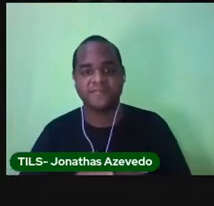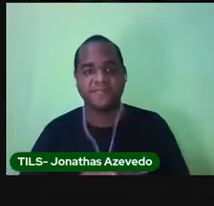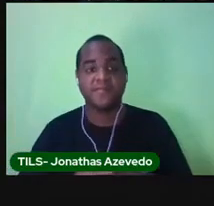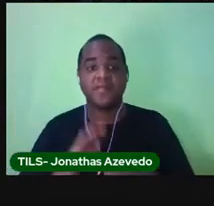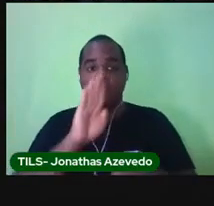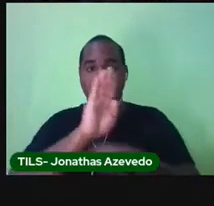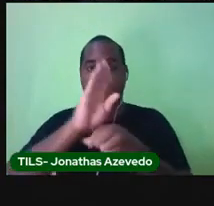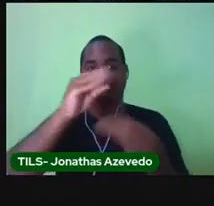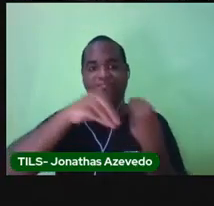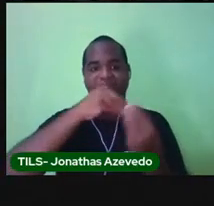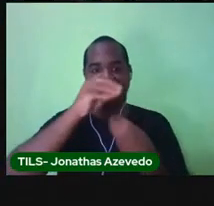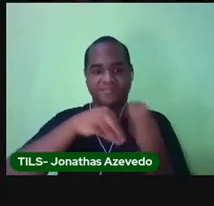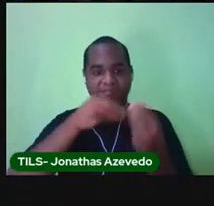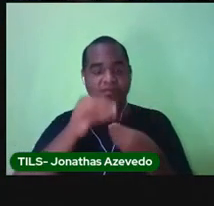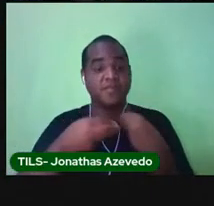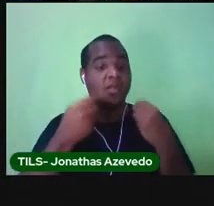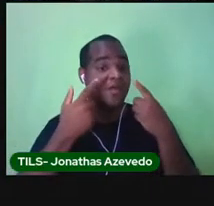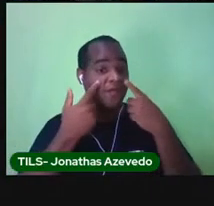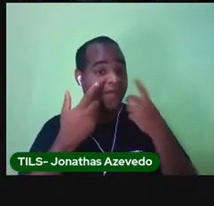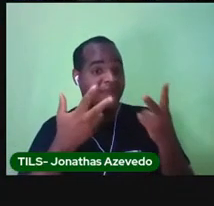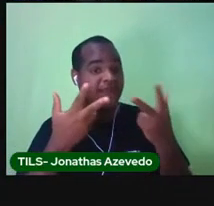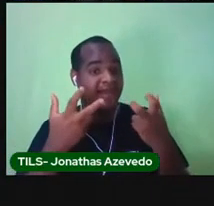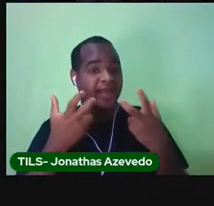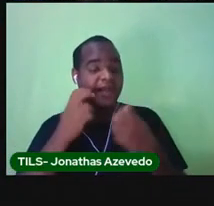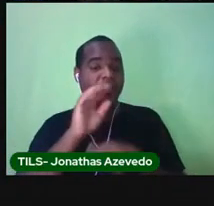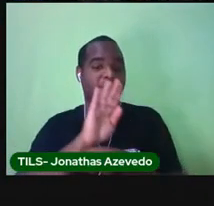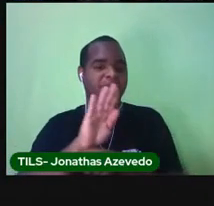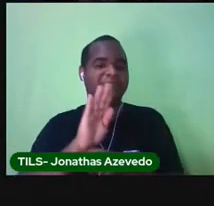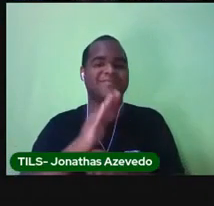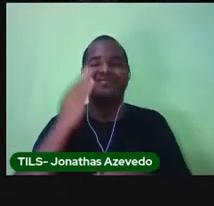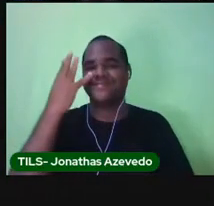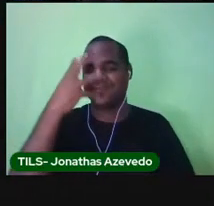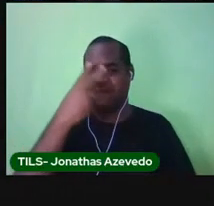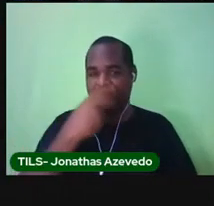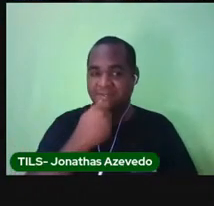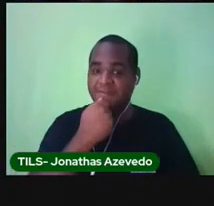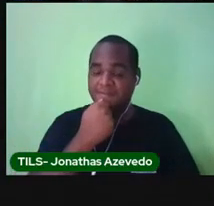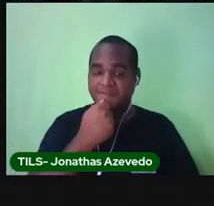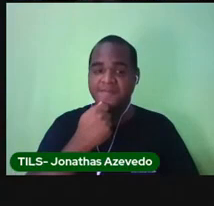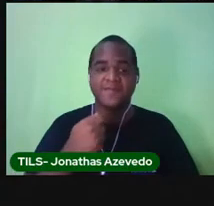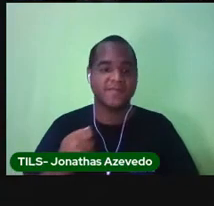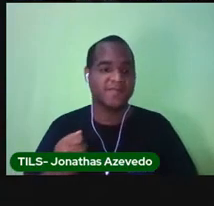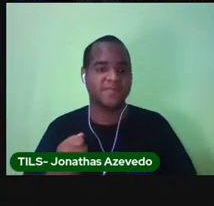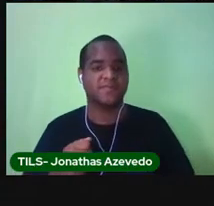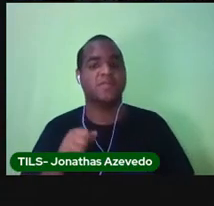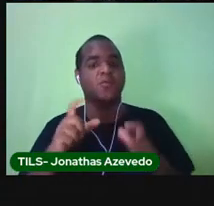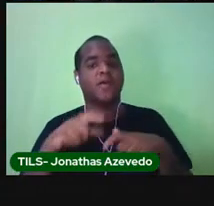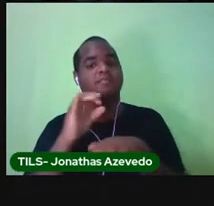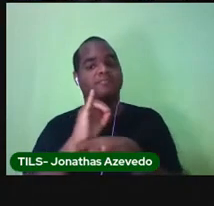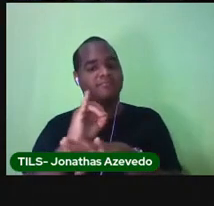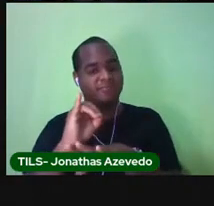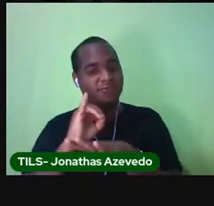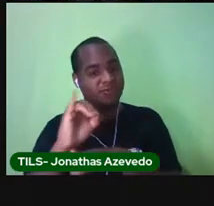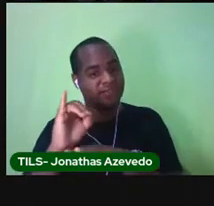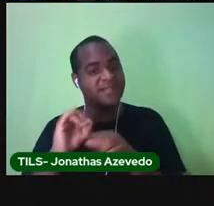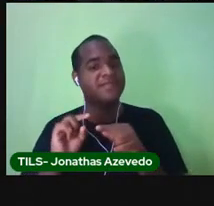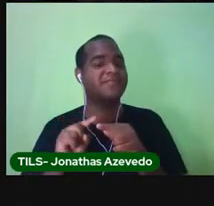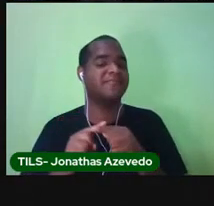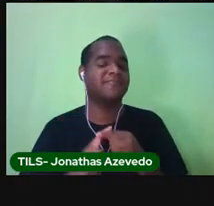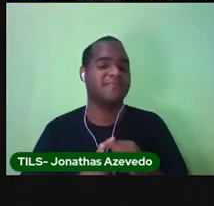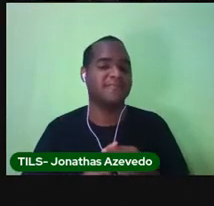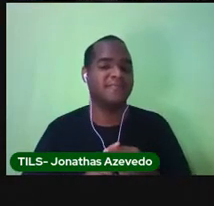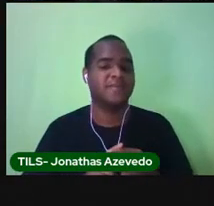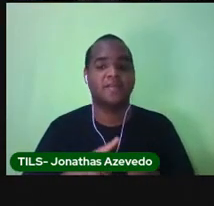misto. Olha esse bairro que lindo. Esse bairro tem indústria, tem